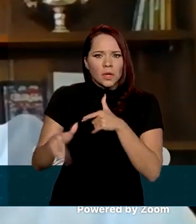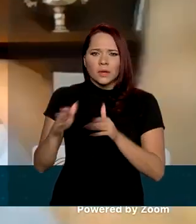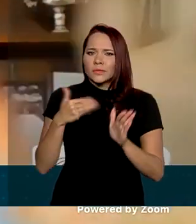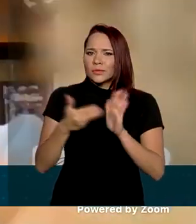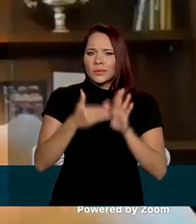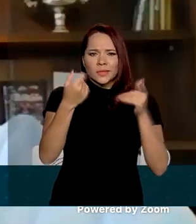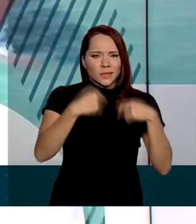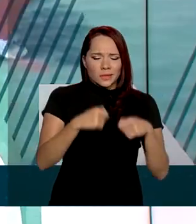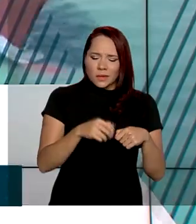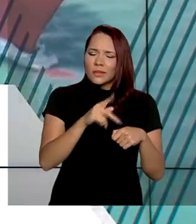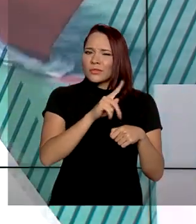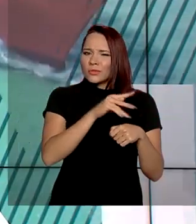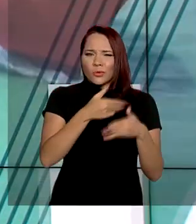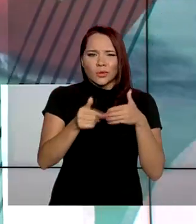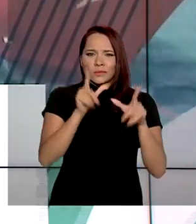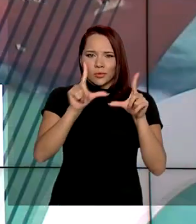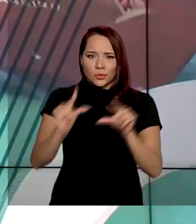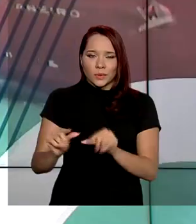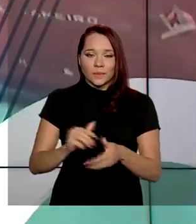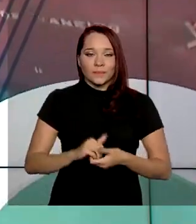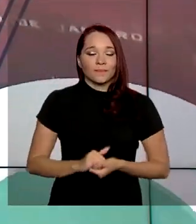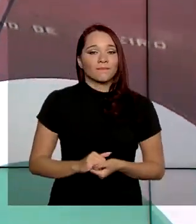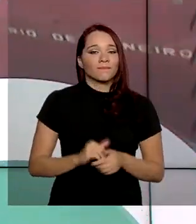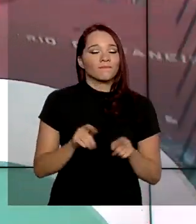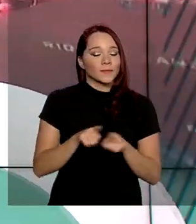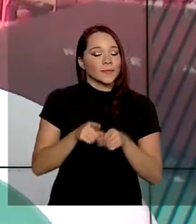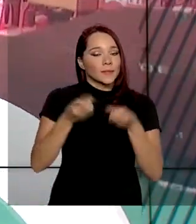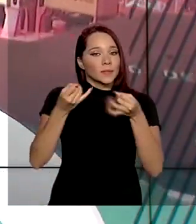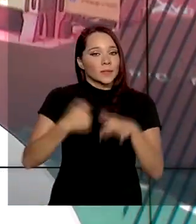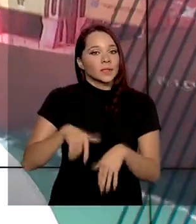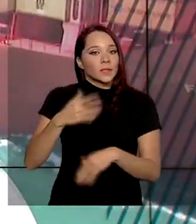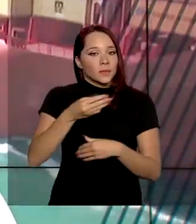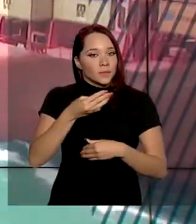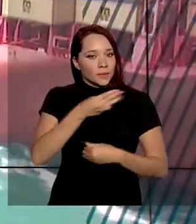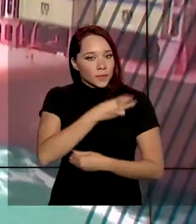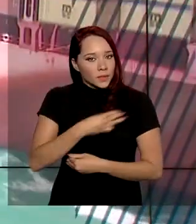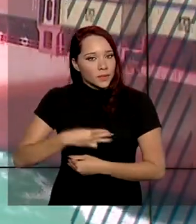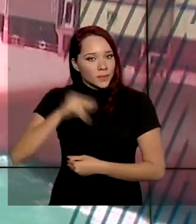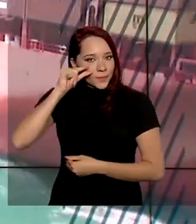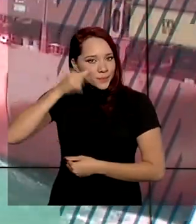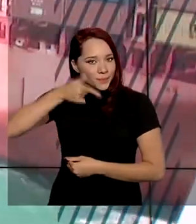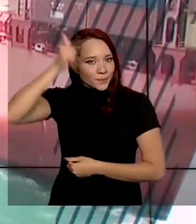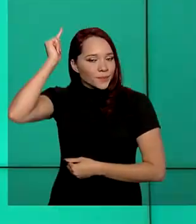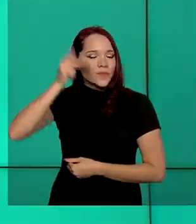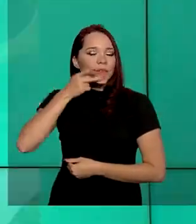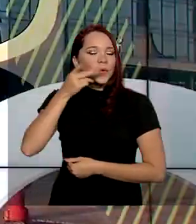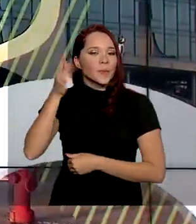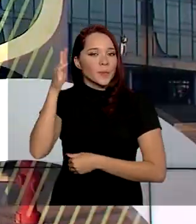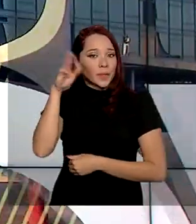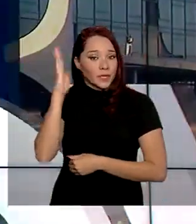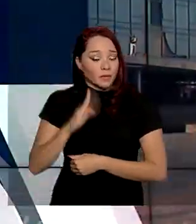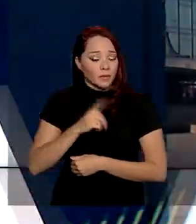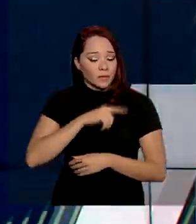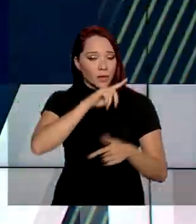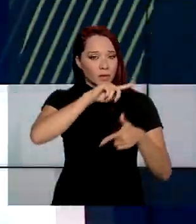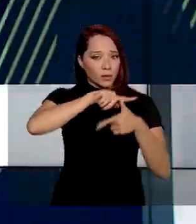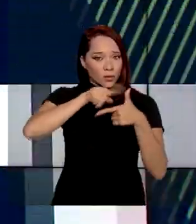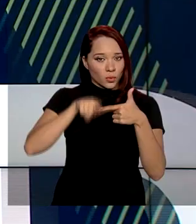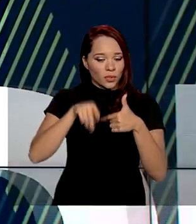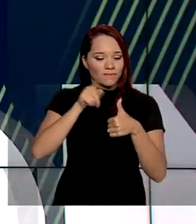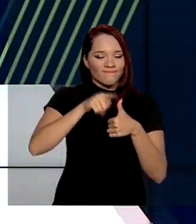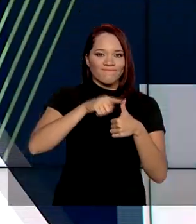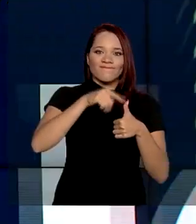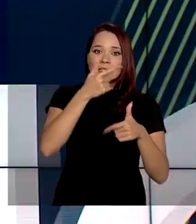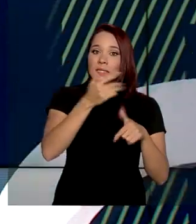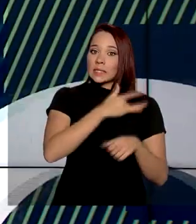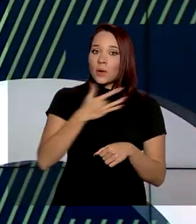refis, tudo isso acaba. Ainda segundo o ministro Paulo Guedes, o Brasil vai atravessar duas ondas. A primeira é a da saúde, da